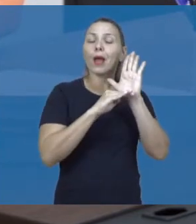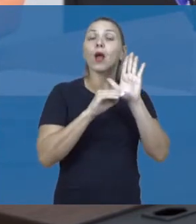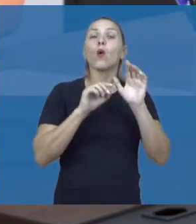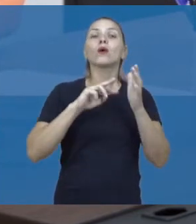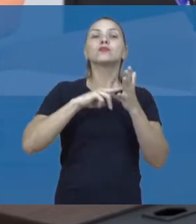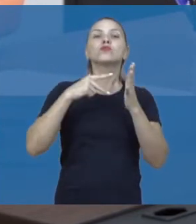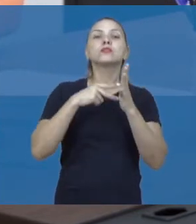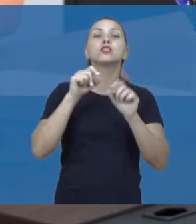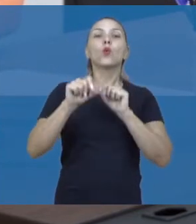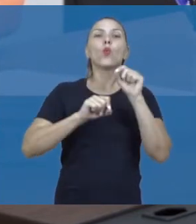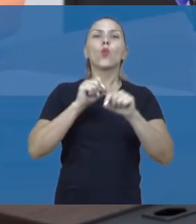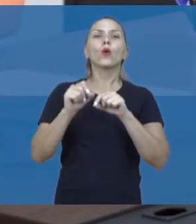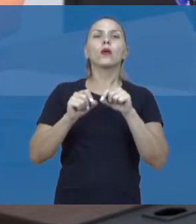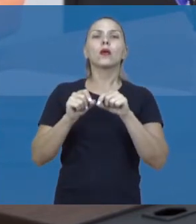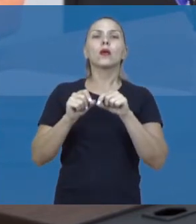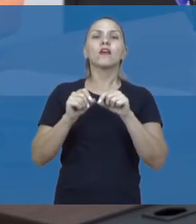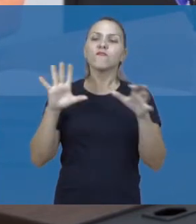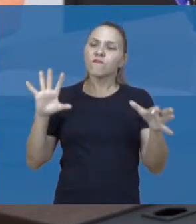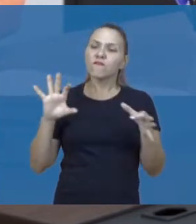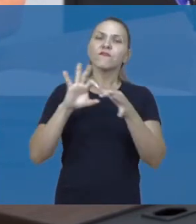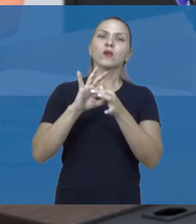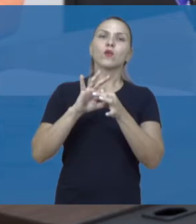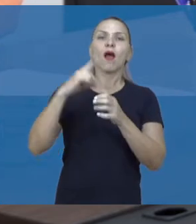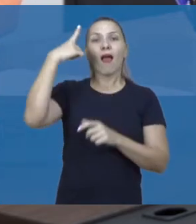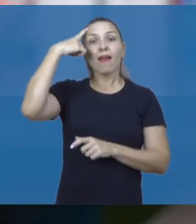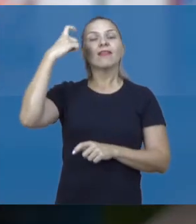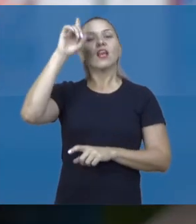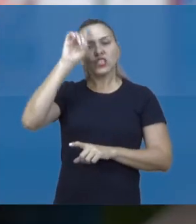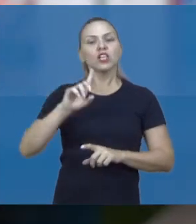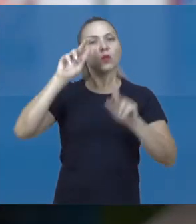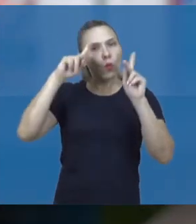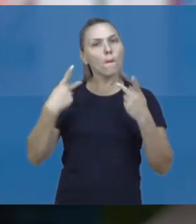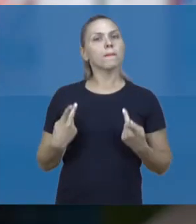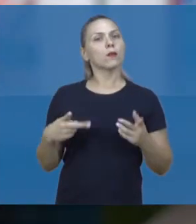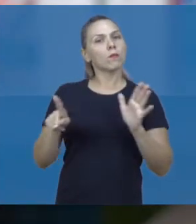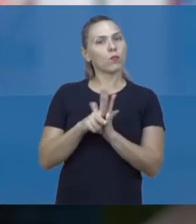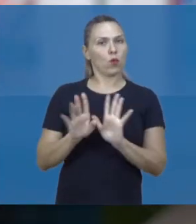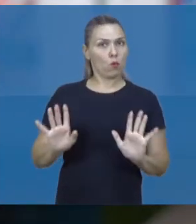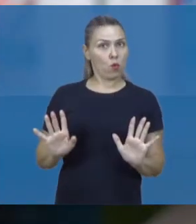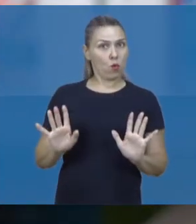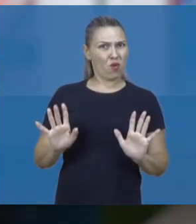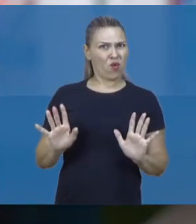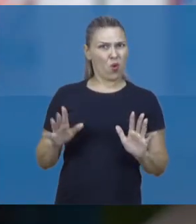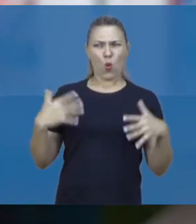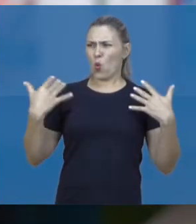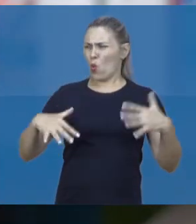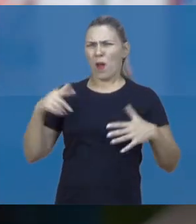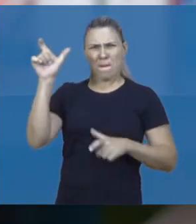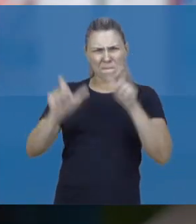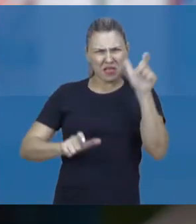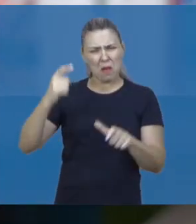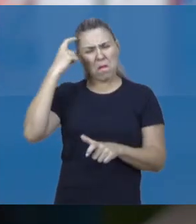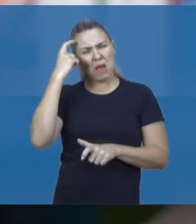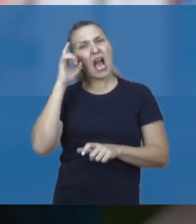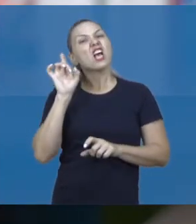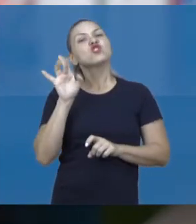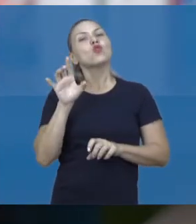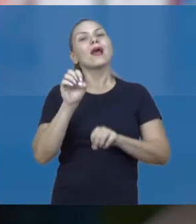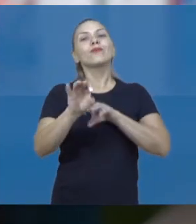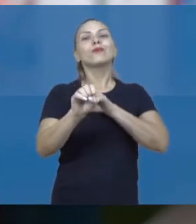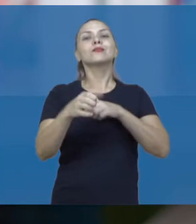a alternativa vinculada à ideia de direitos humanos. Muita gente acha que é só a educação que tem que ser inclusiva.